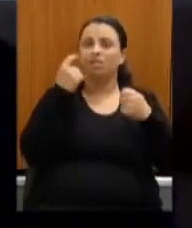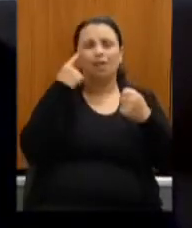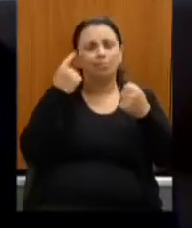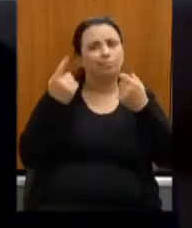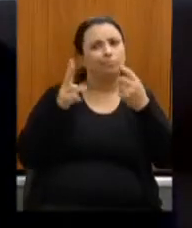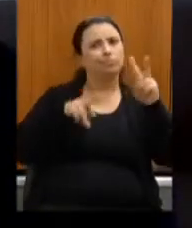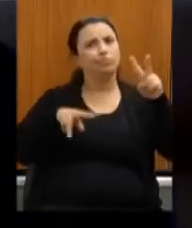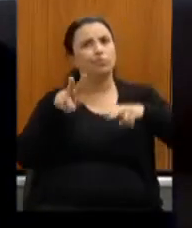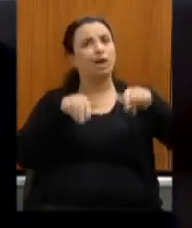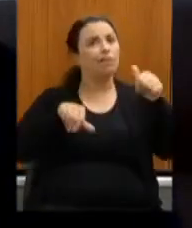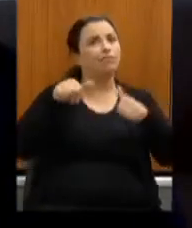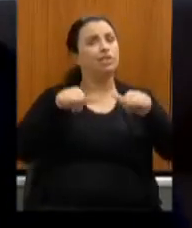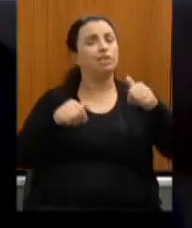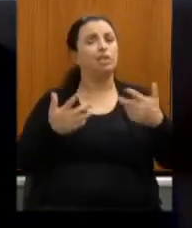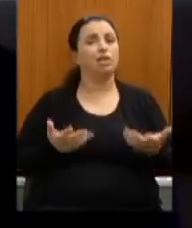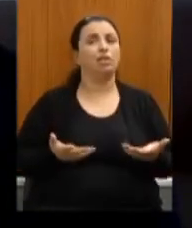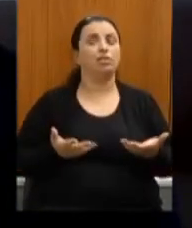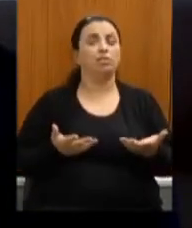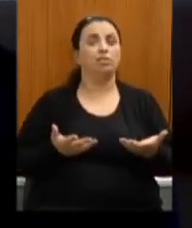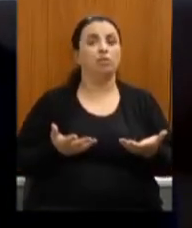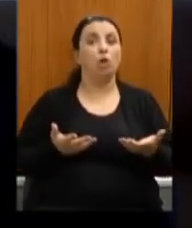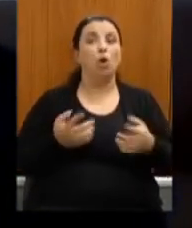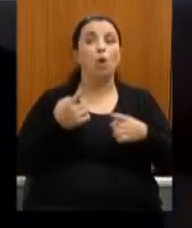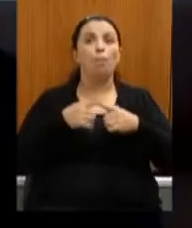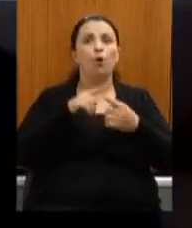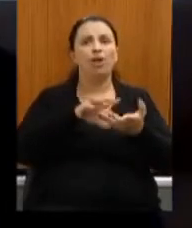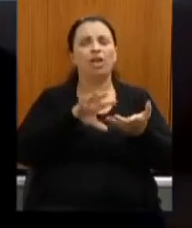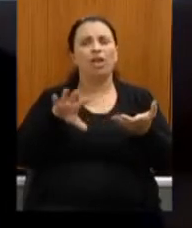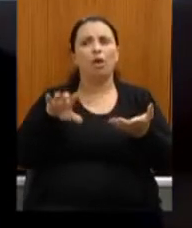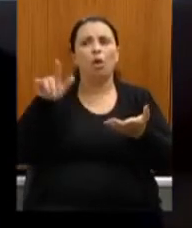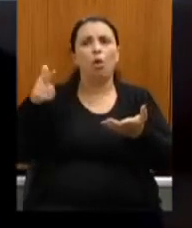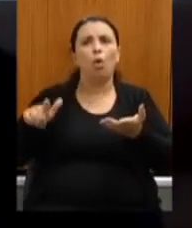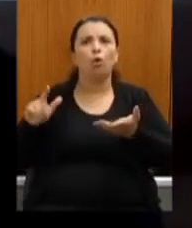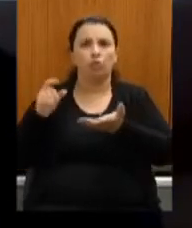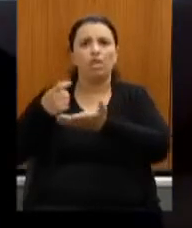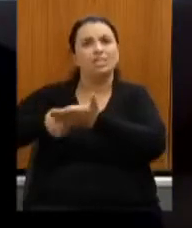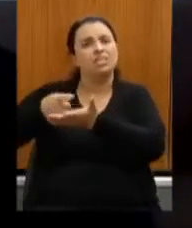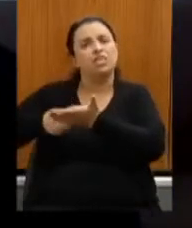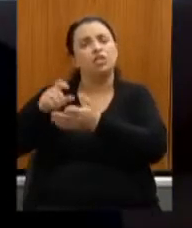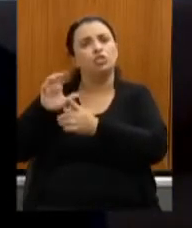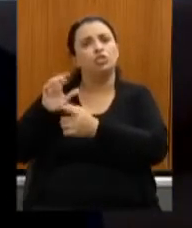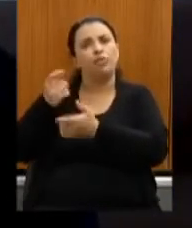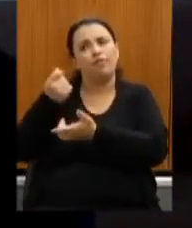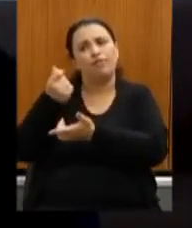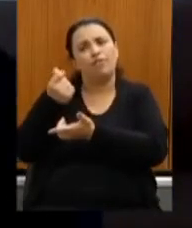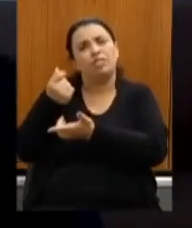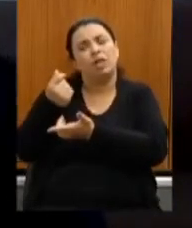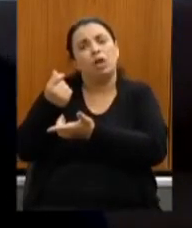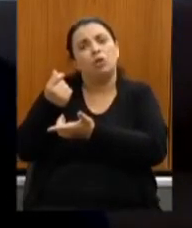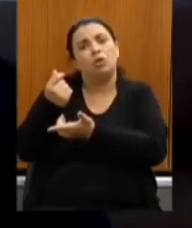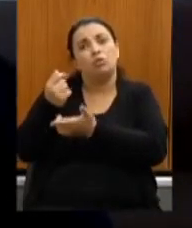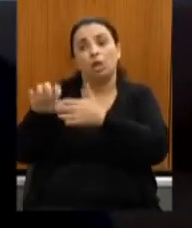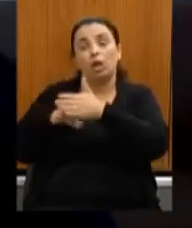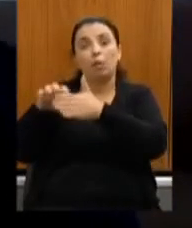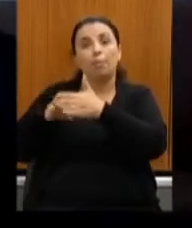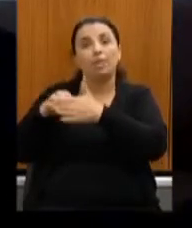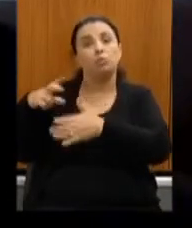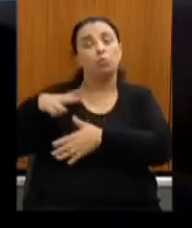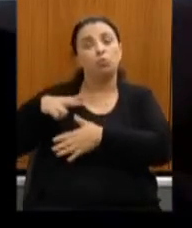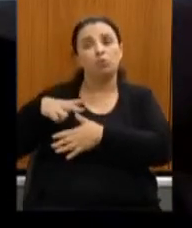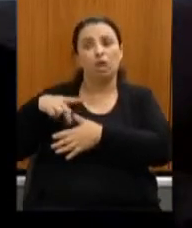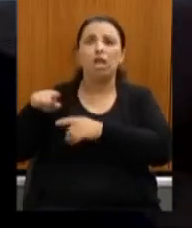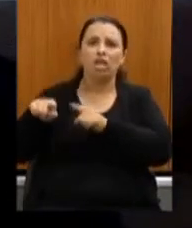é de incentivo fiscal de empresas públicas que poderiam estar financiando as